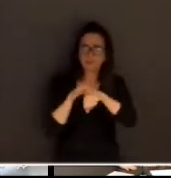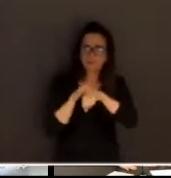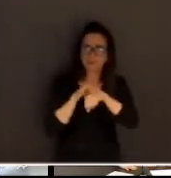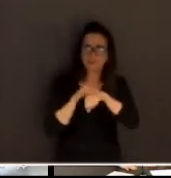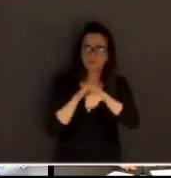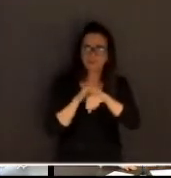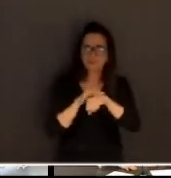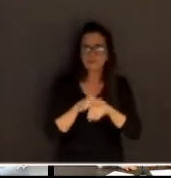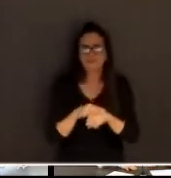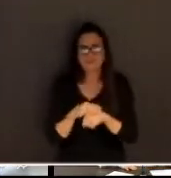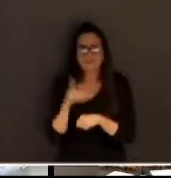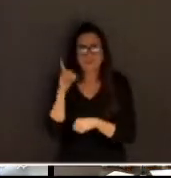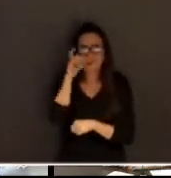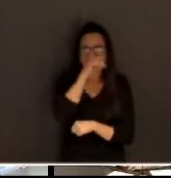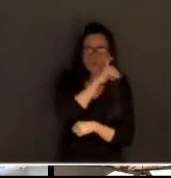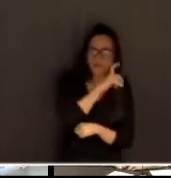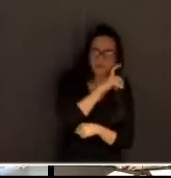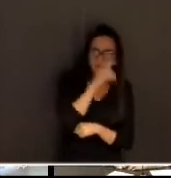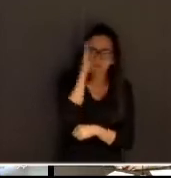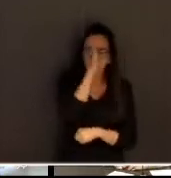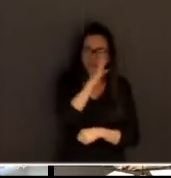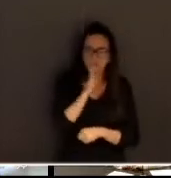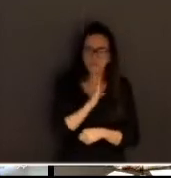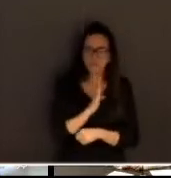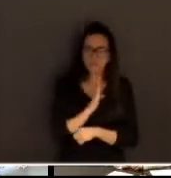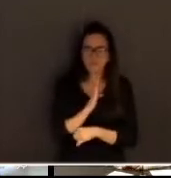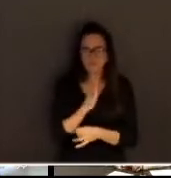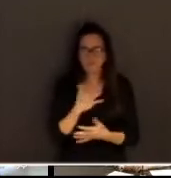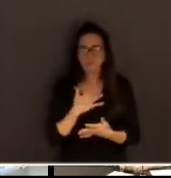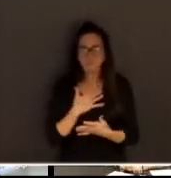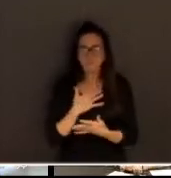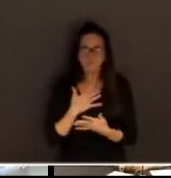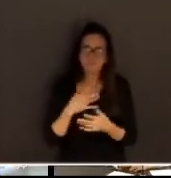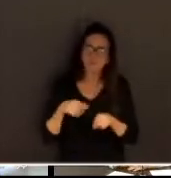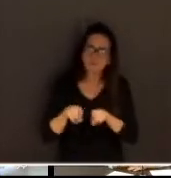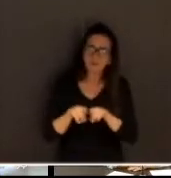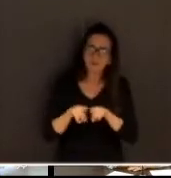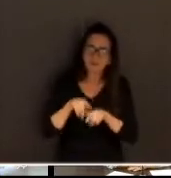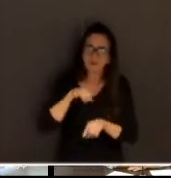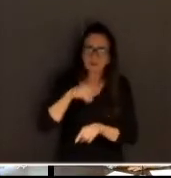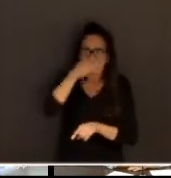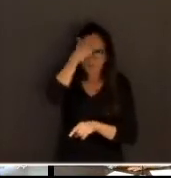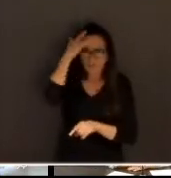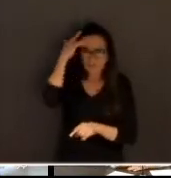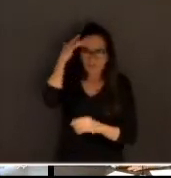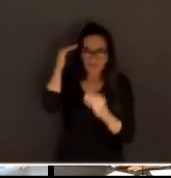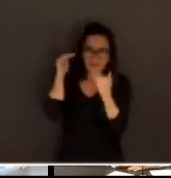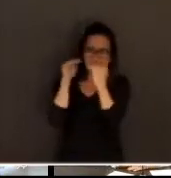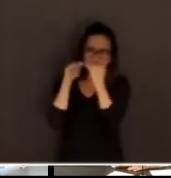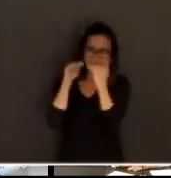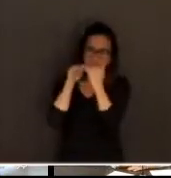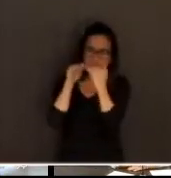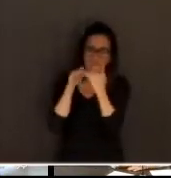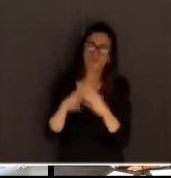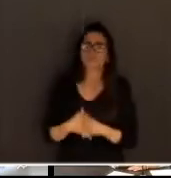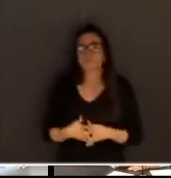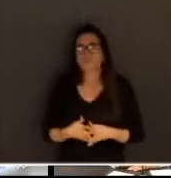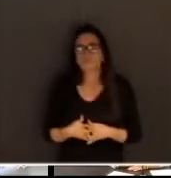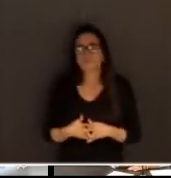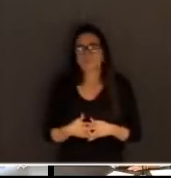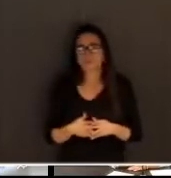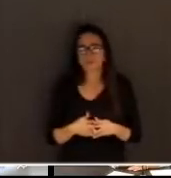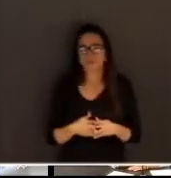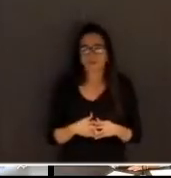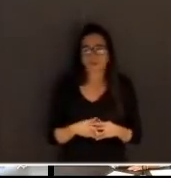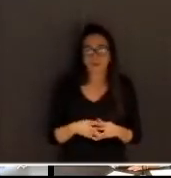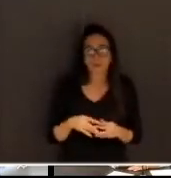conversa pelo bom senso, porque o Brasil também é cheio de pessoas de bom senso. O primeiro deles que eu queria colocar é o uso de